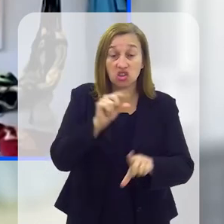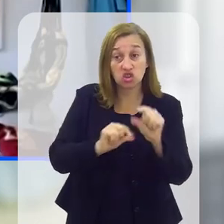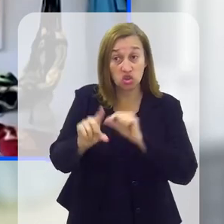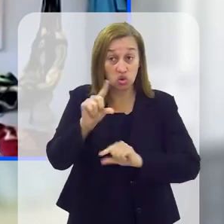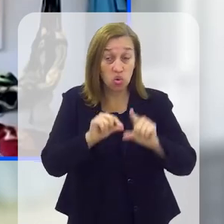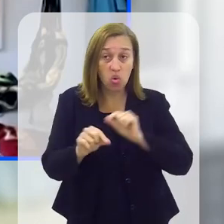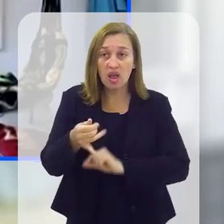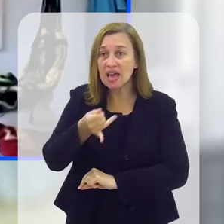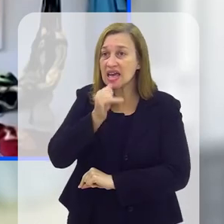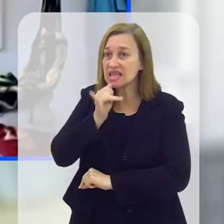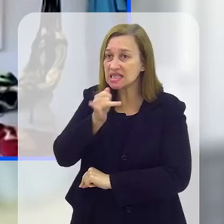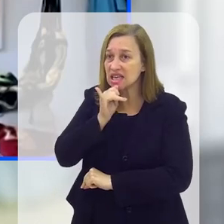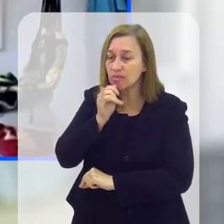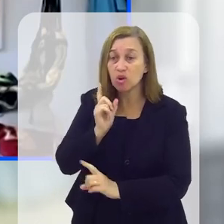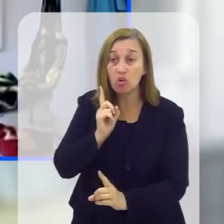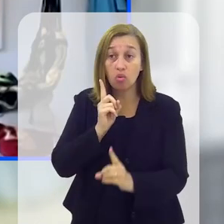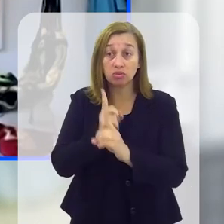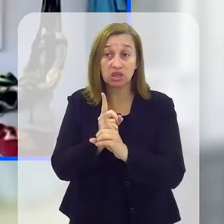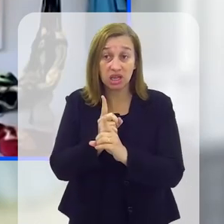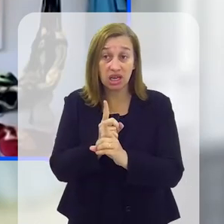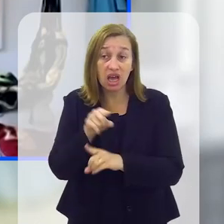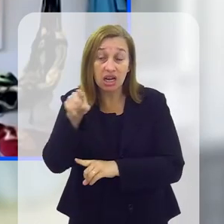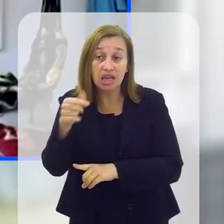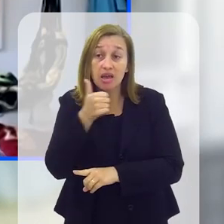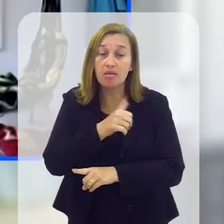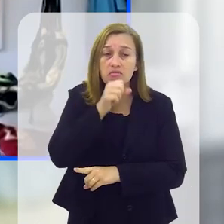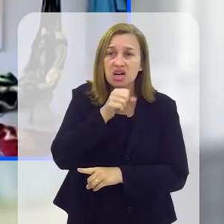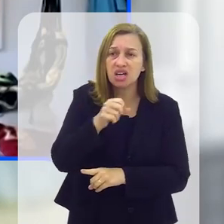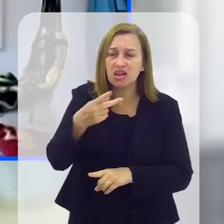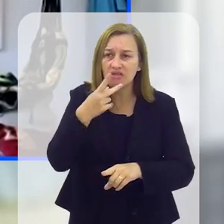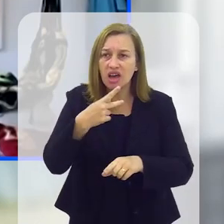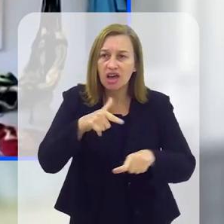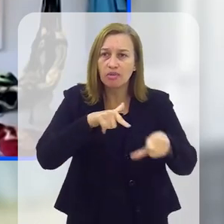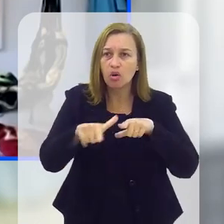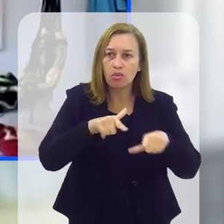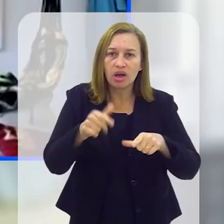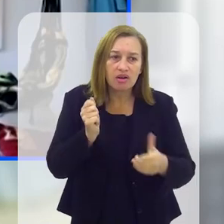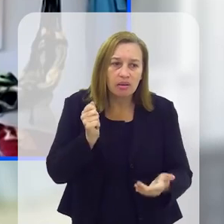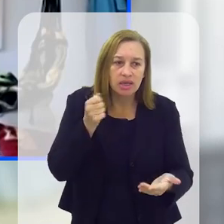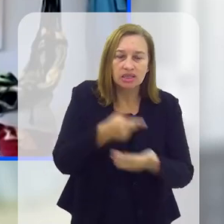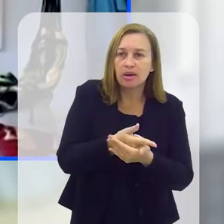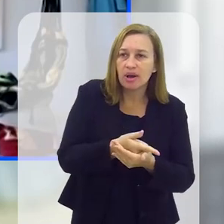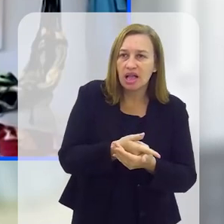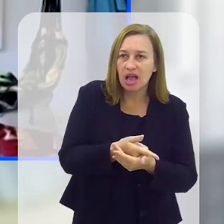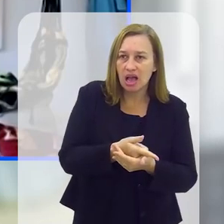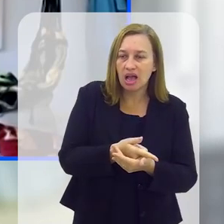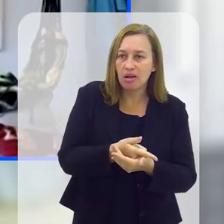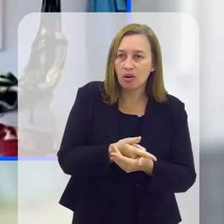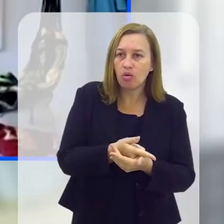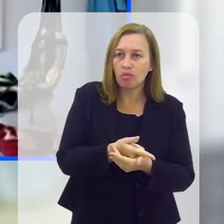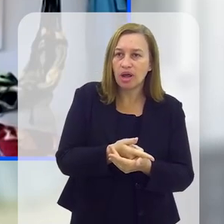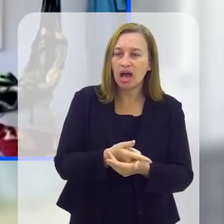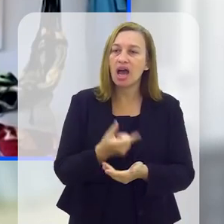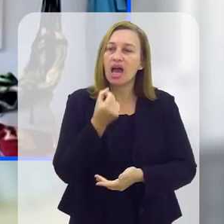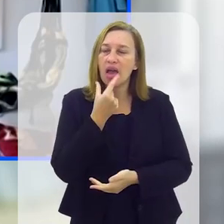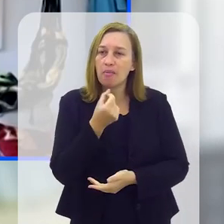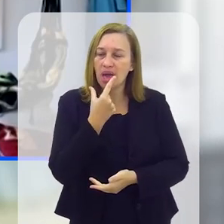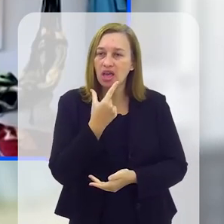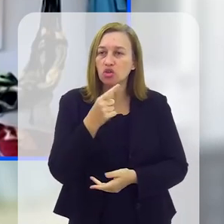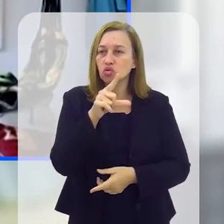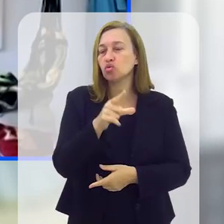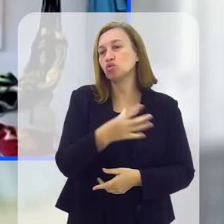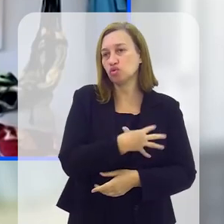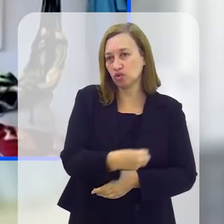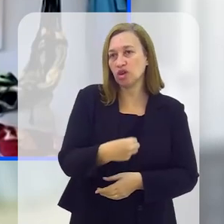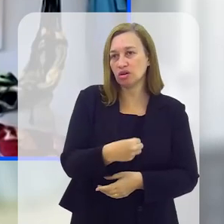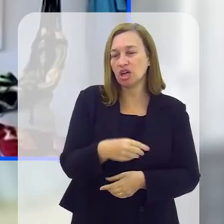elas fazem essa opção. Então, por exemplo, encontrei mães ali que diziam que trabalhavam ali para comprar o remédio do filho. Não sabiam elas que